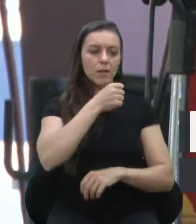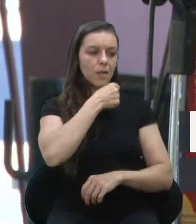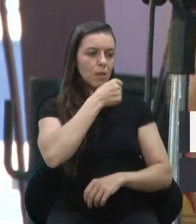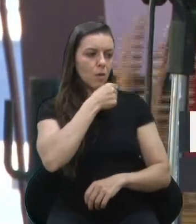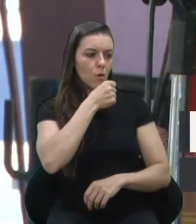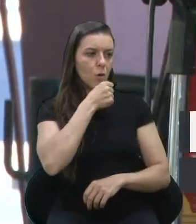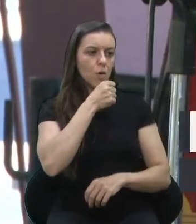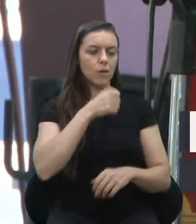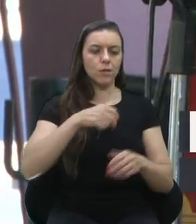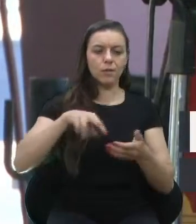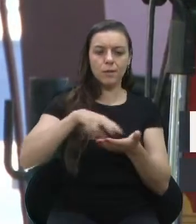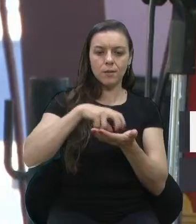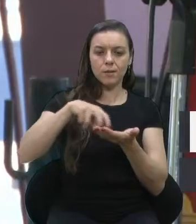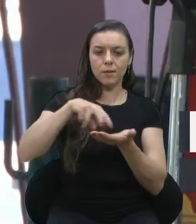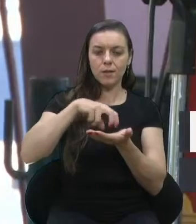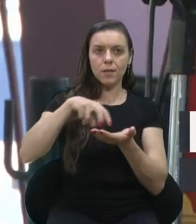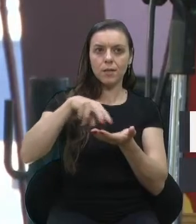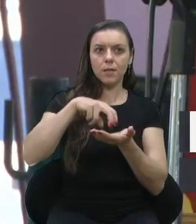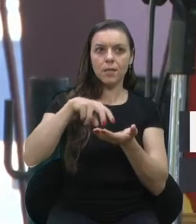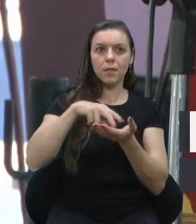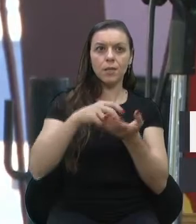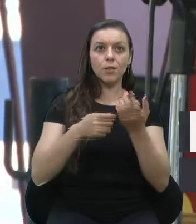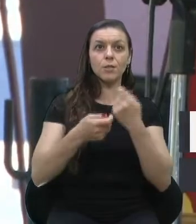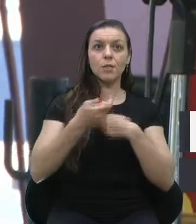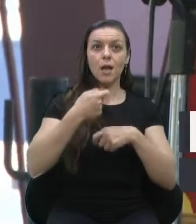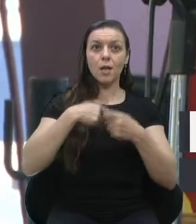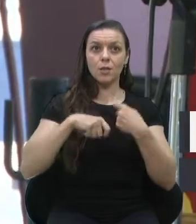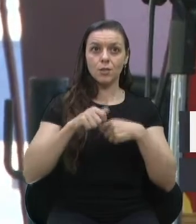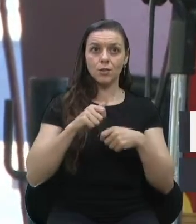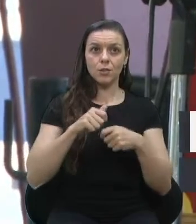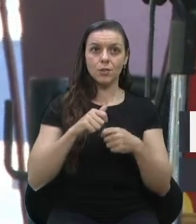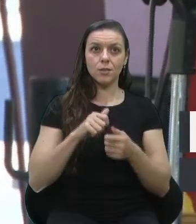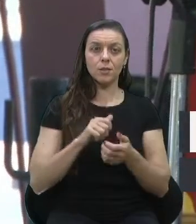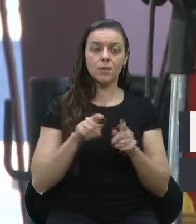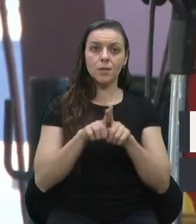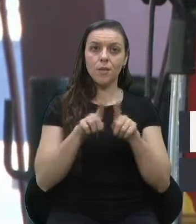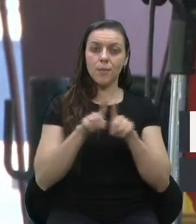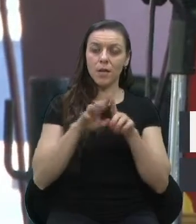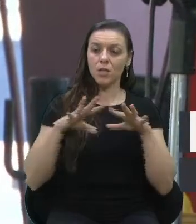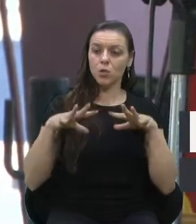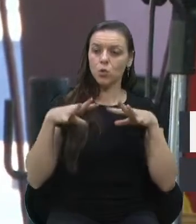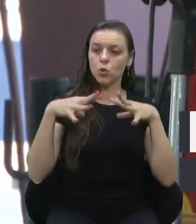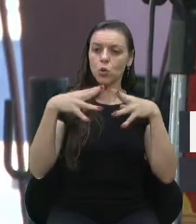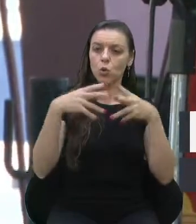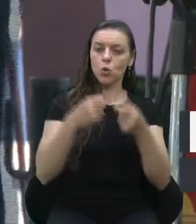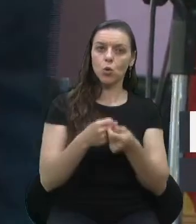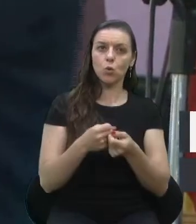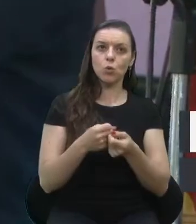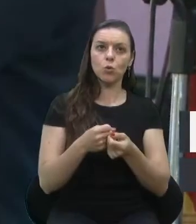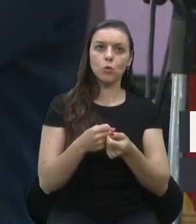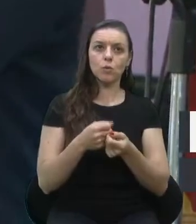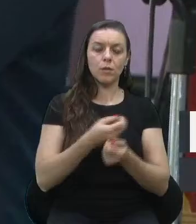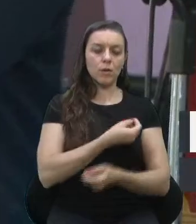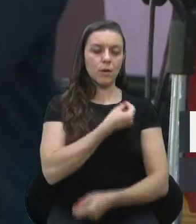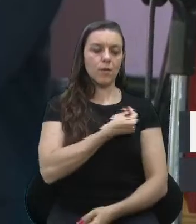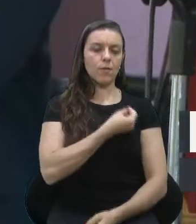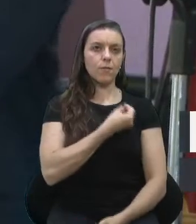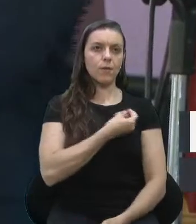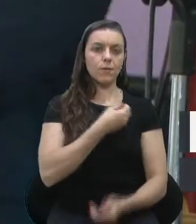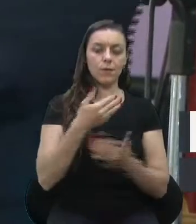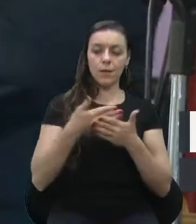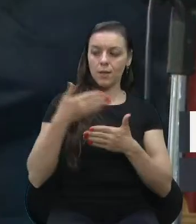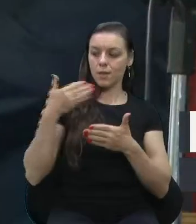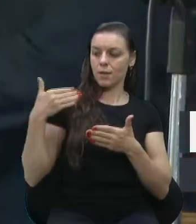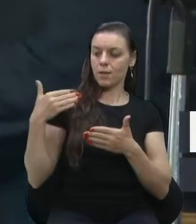dos nossos dançarinos, dos nossos artistas, mas também de todos e todas os que vivem nos bastidores,